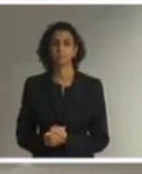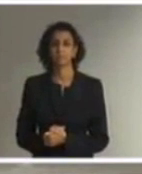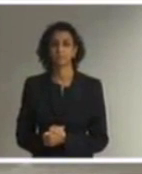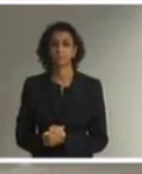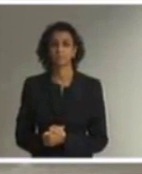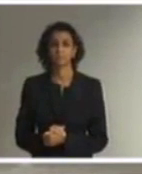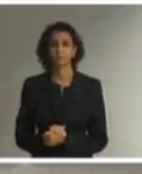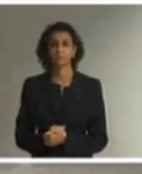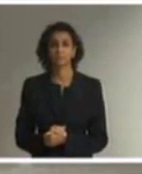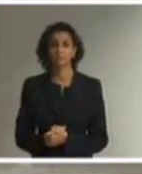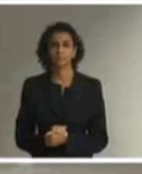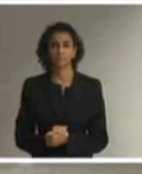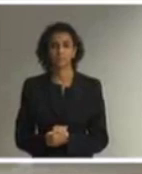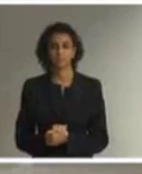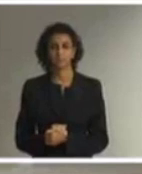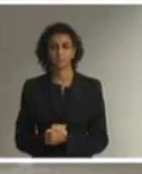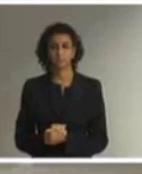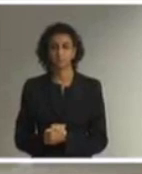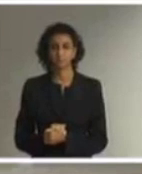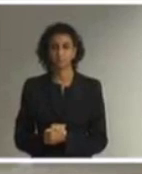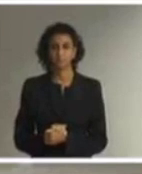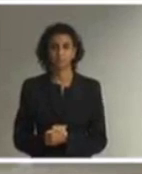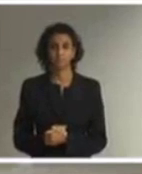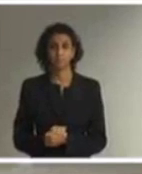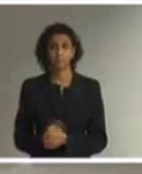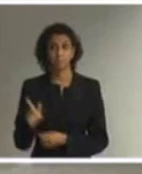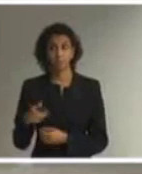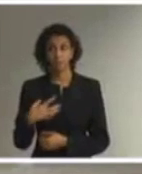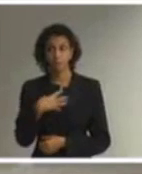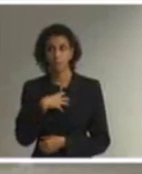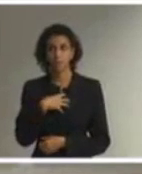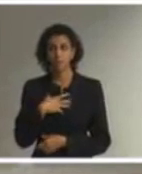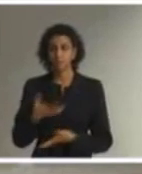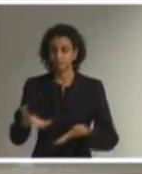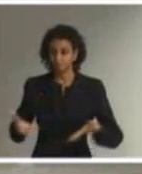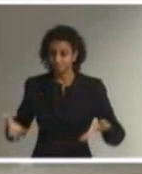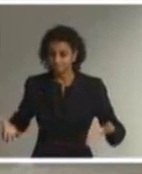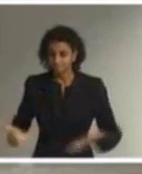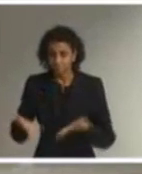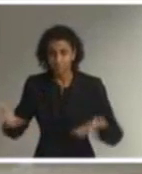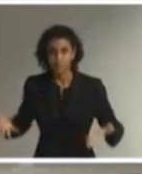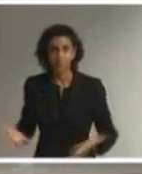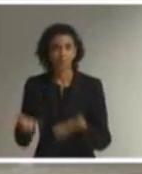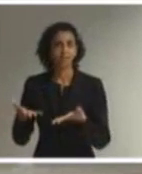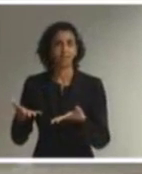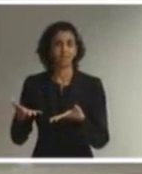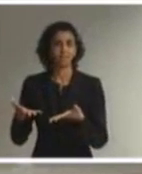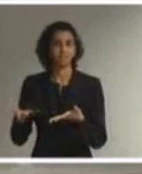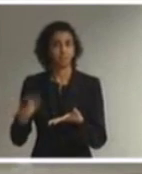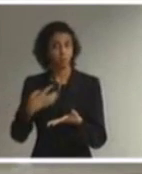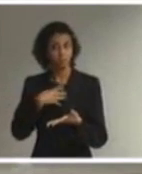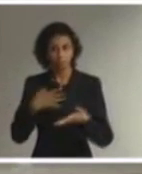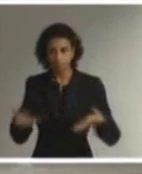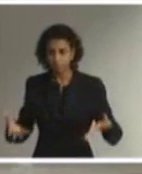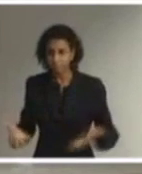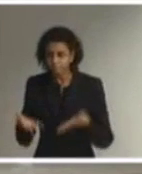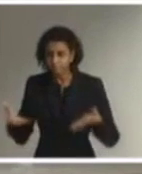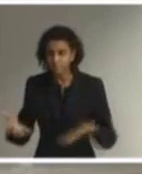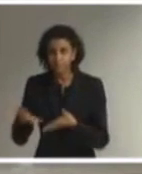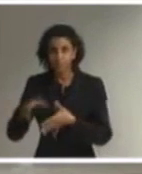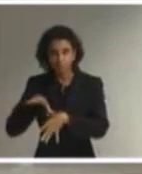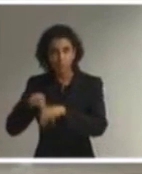um motivador, um formador profissional, uma forma de formar